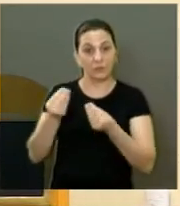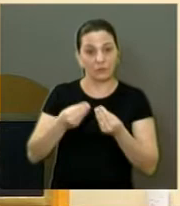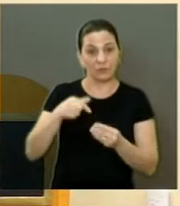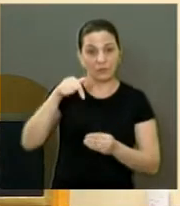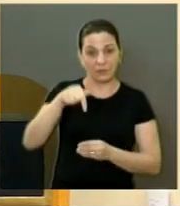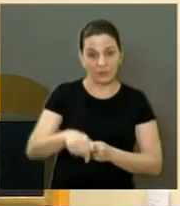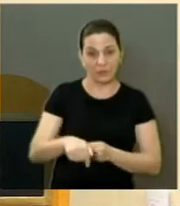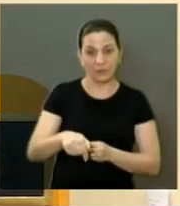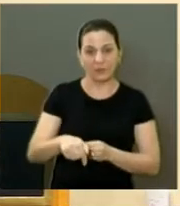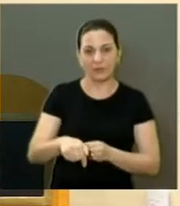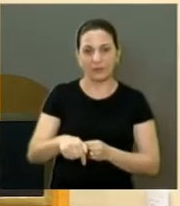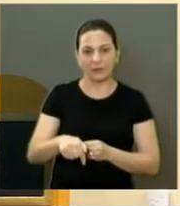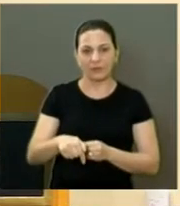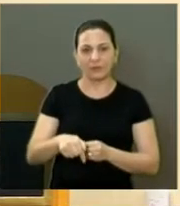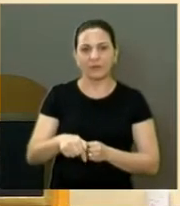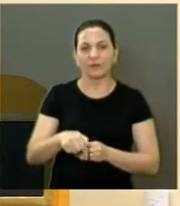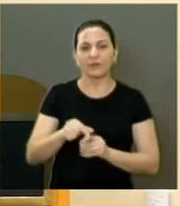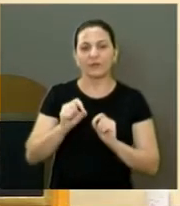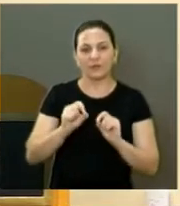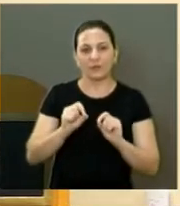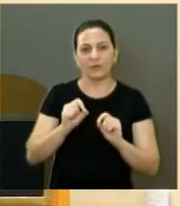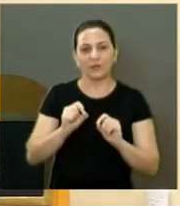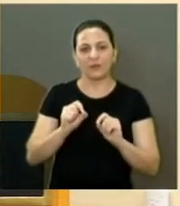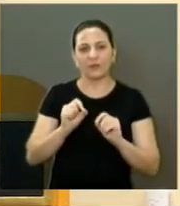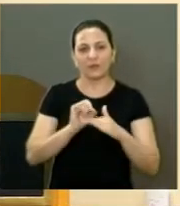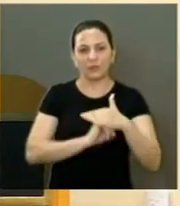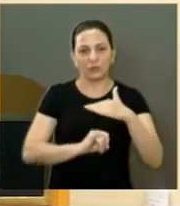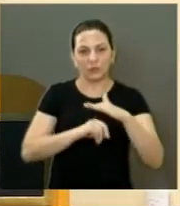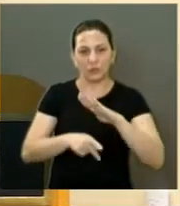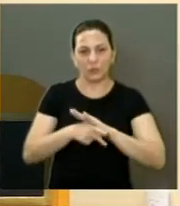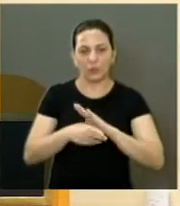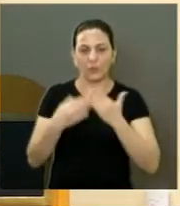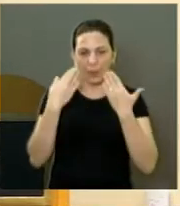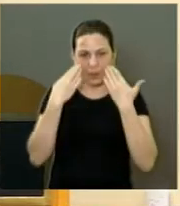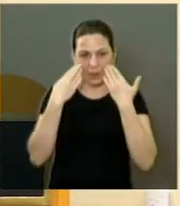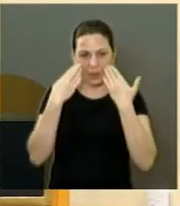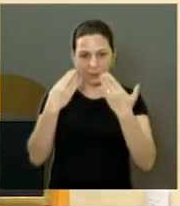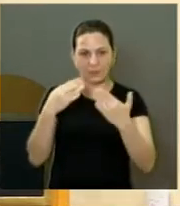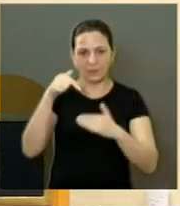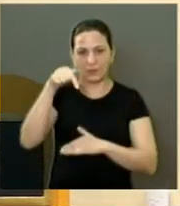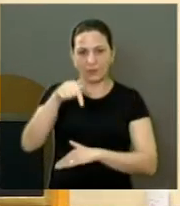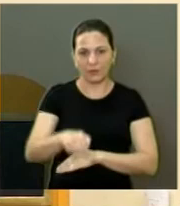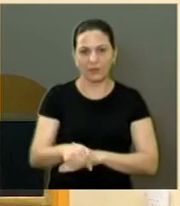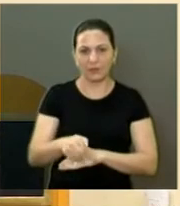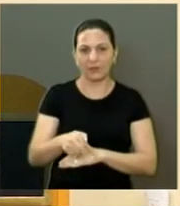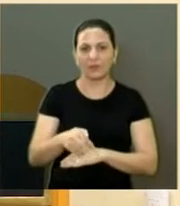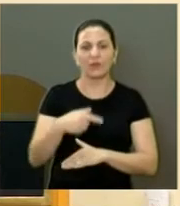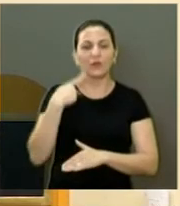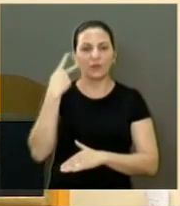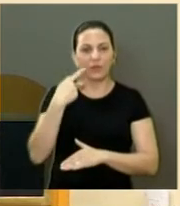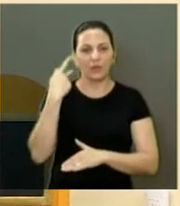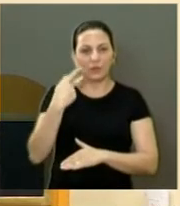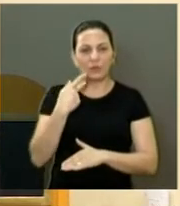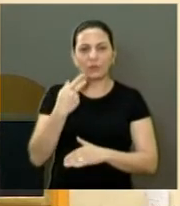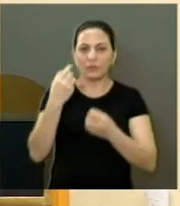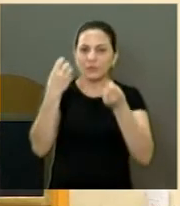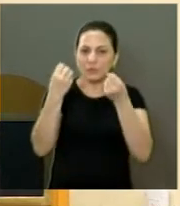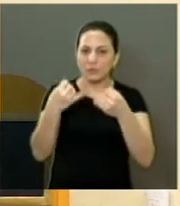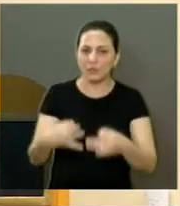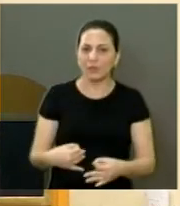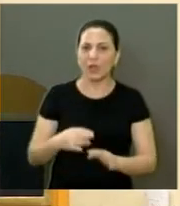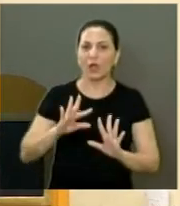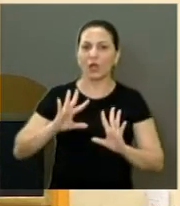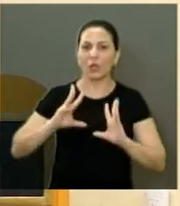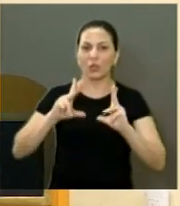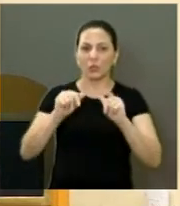a DRADES, aqui de Araraquara, vai fazer uma apresentação nessa casa, para todos os senhores vereadores, e também para